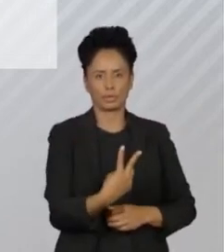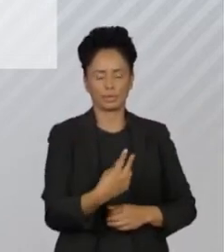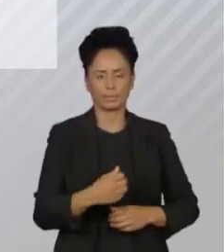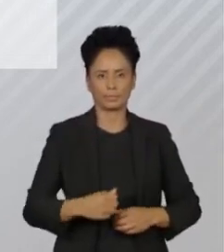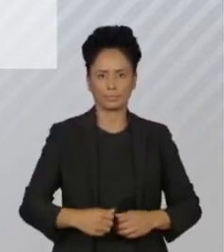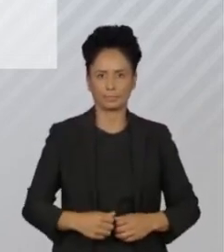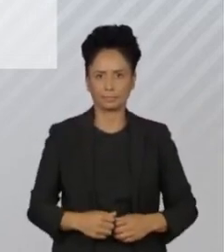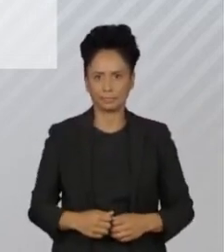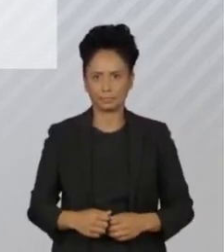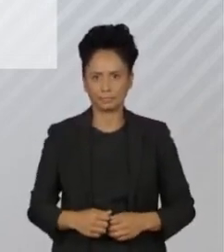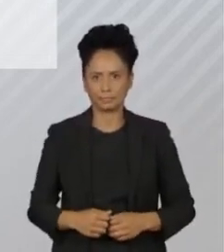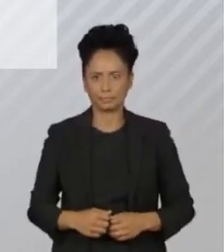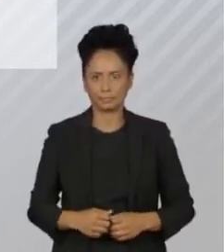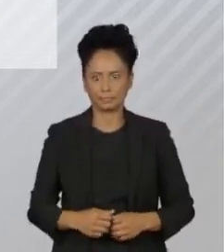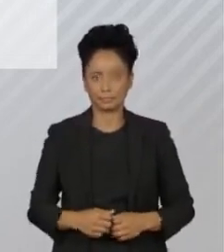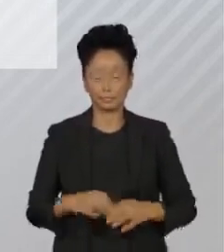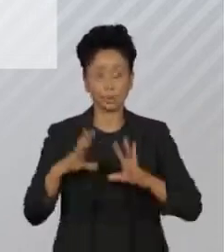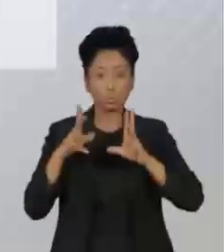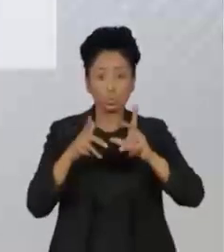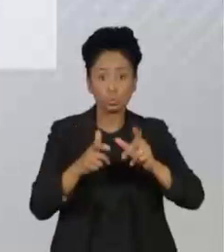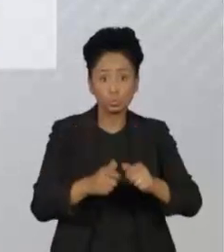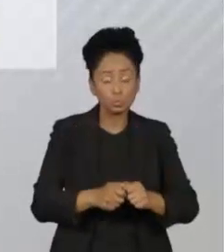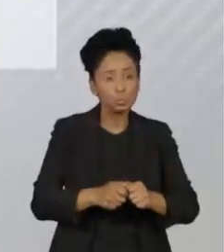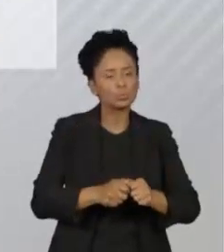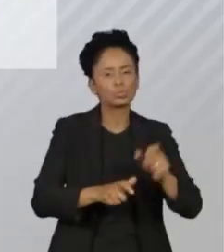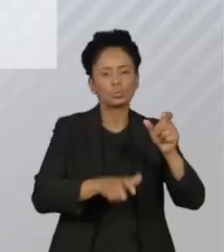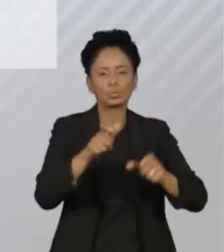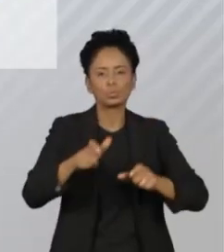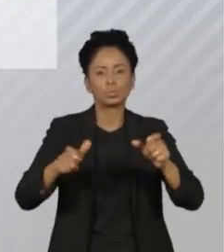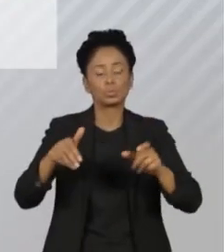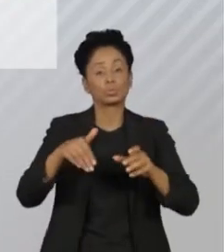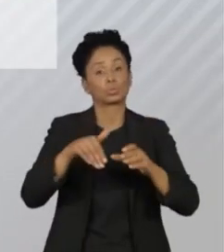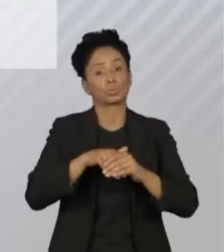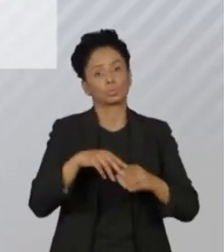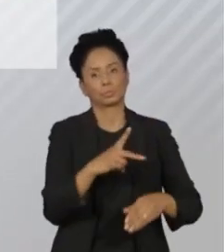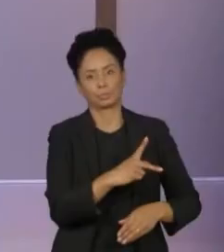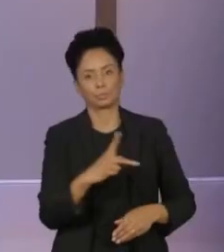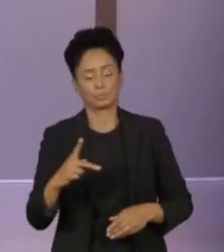redemocratização, todos os presidentes eleitos venceram em Minas Gerais. conhecimento.-2022. Aúsica.